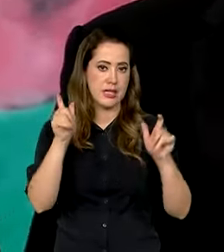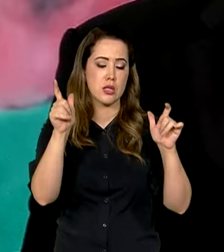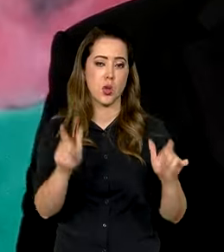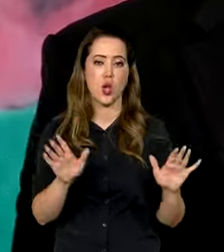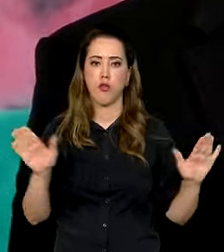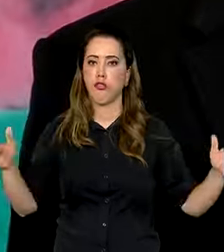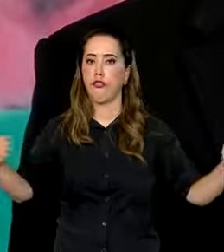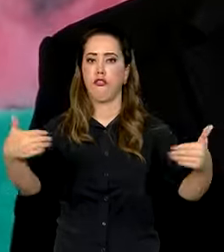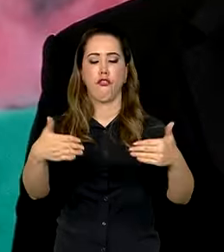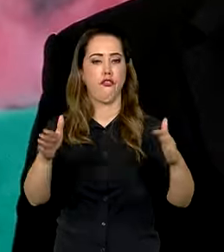completamente isolada. tipo de dano.